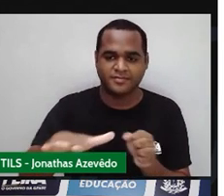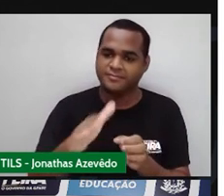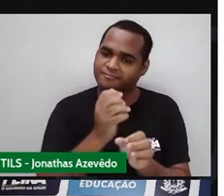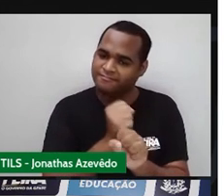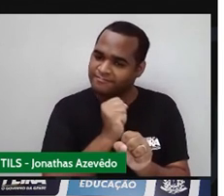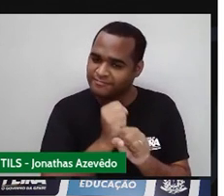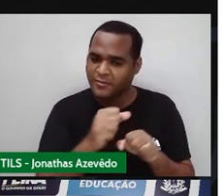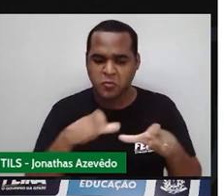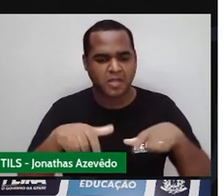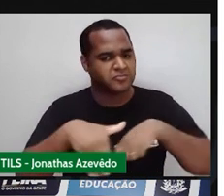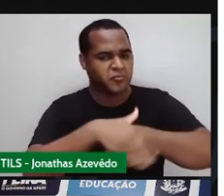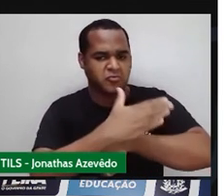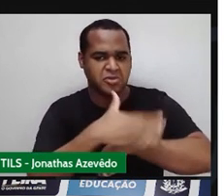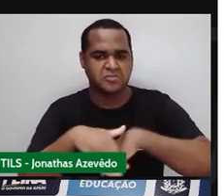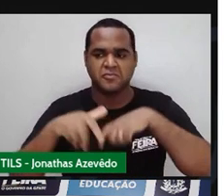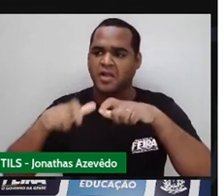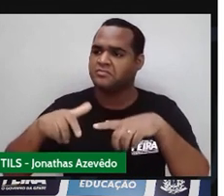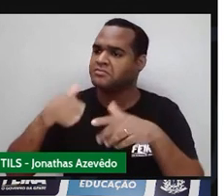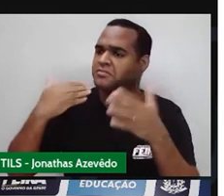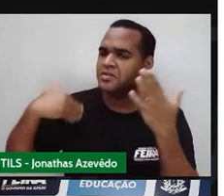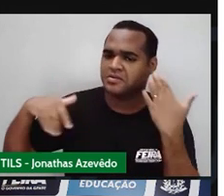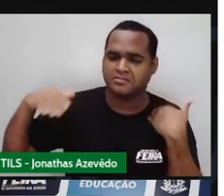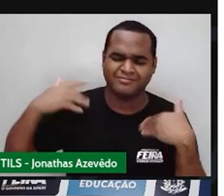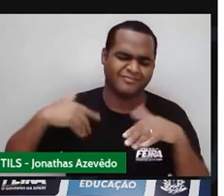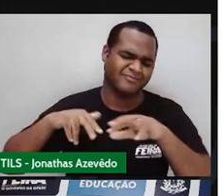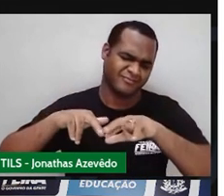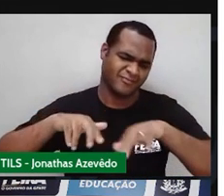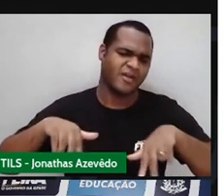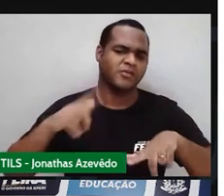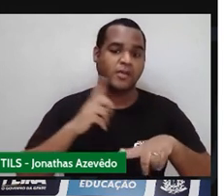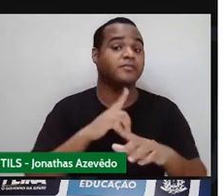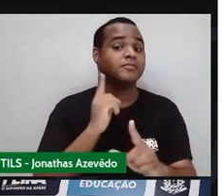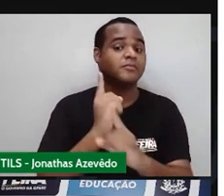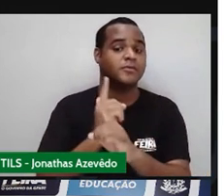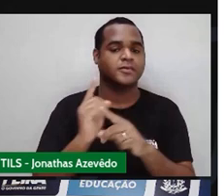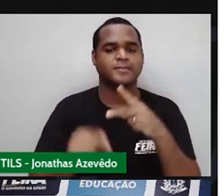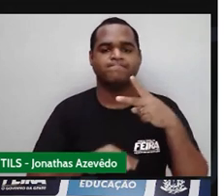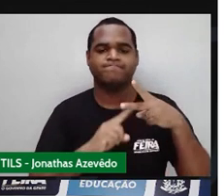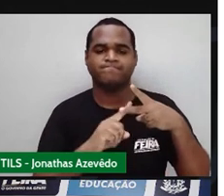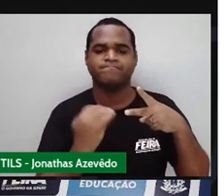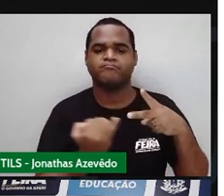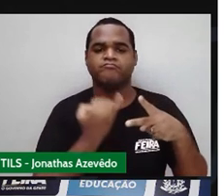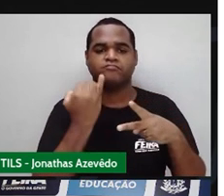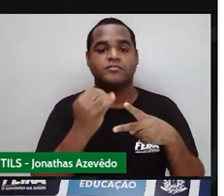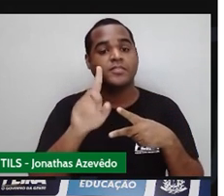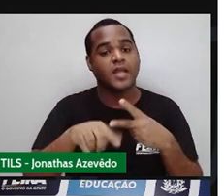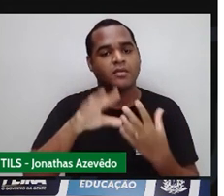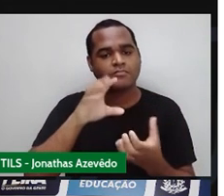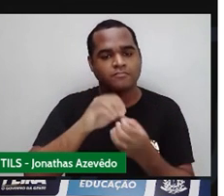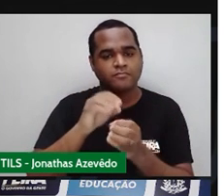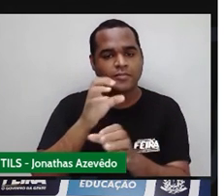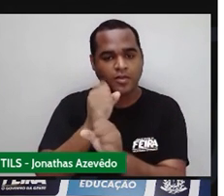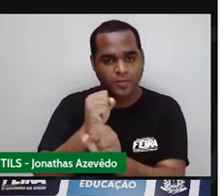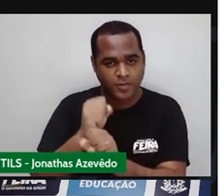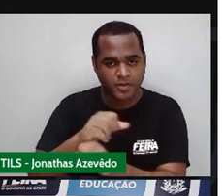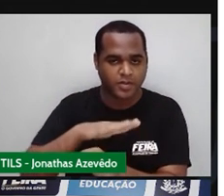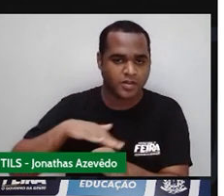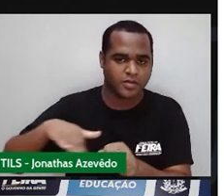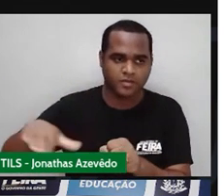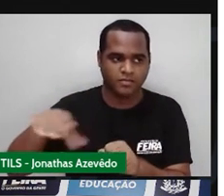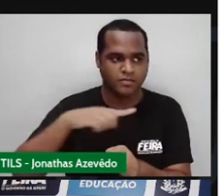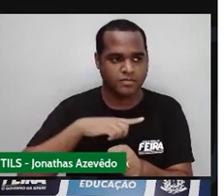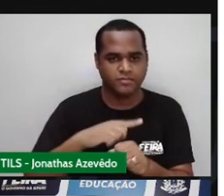forma como a gente aprendeu nessa aula aqui. E o mais importante na aula foi determinar a expressão do cálculo,